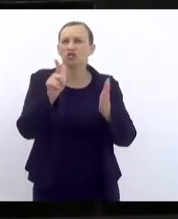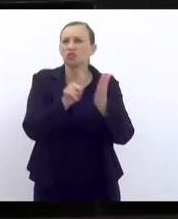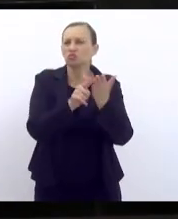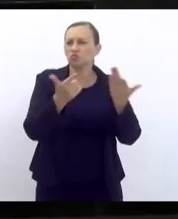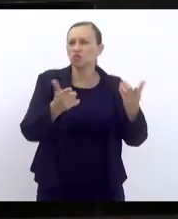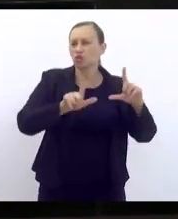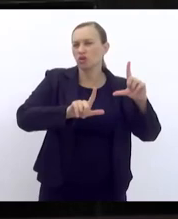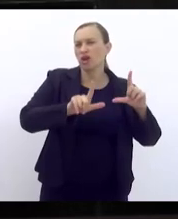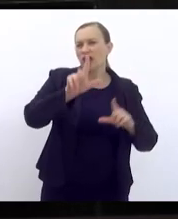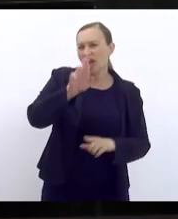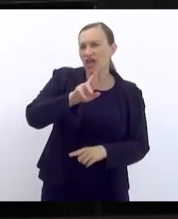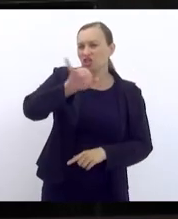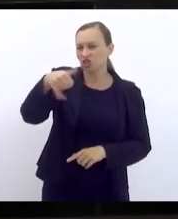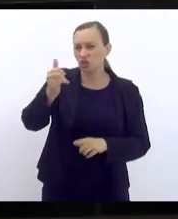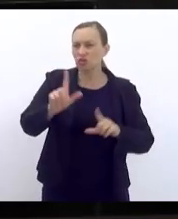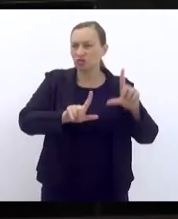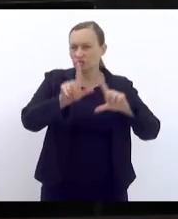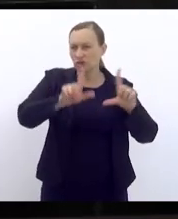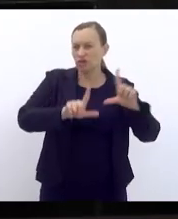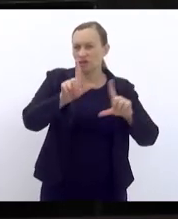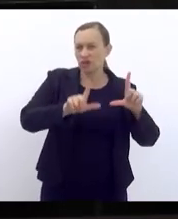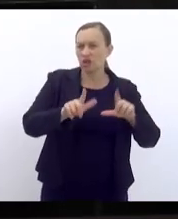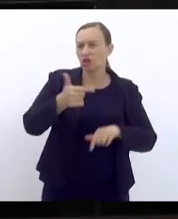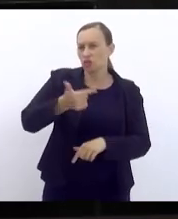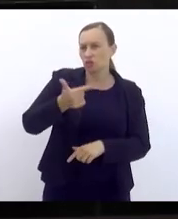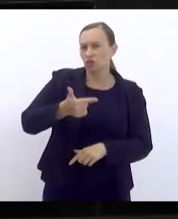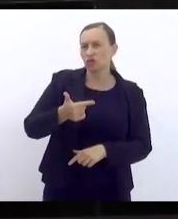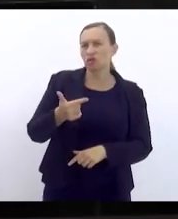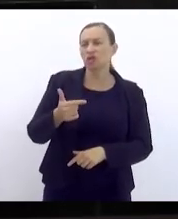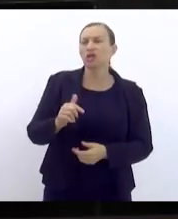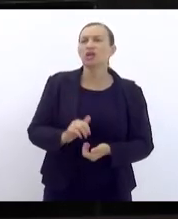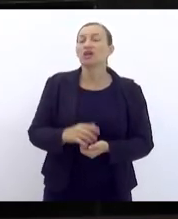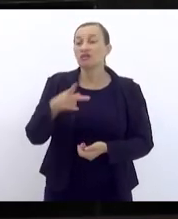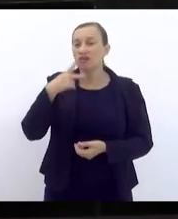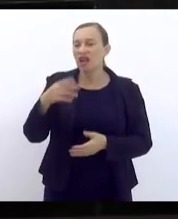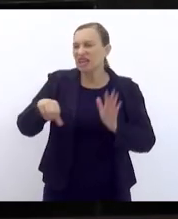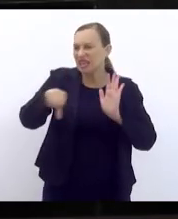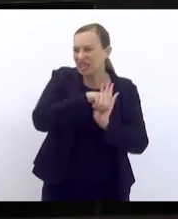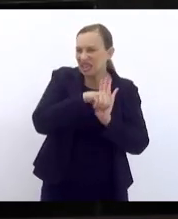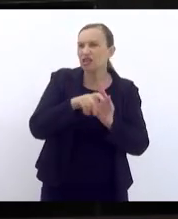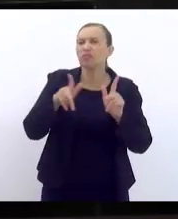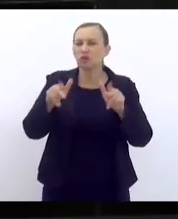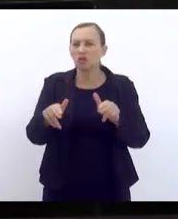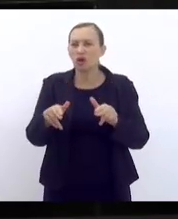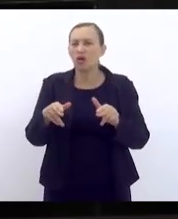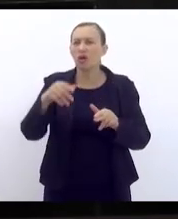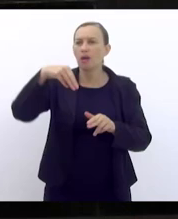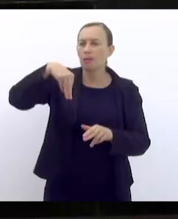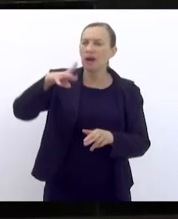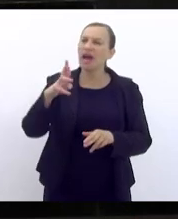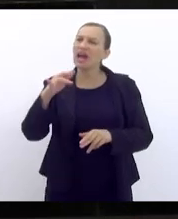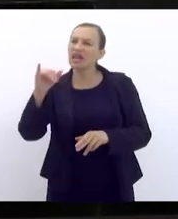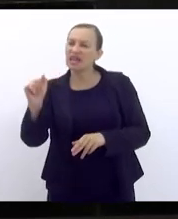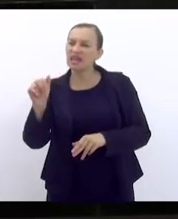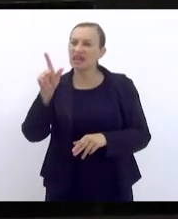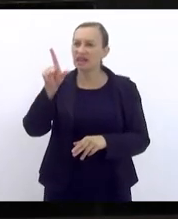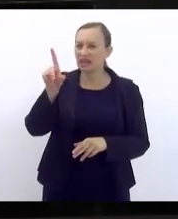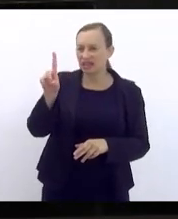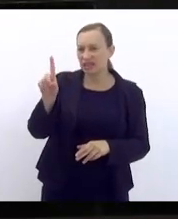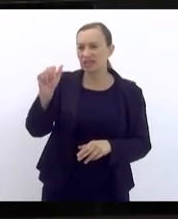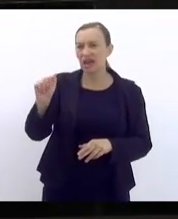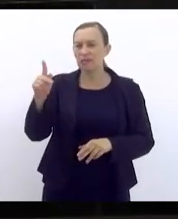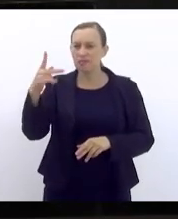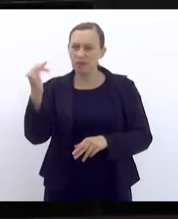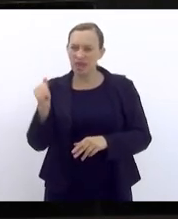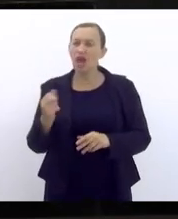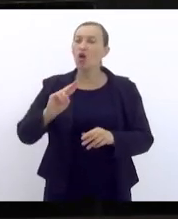Dia, é um projeto que diz que crimes como aqueles da Lei Maria da Penha, mas também crimes de violência